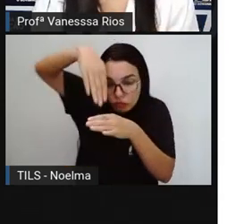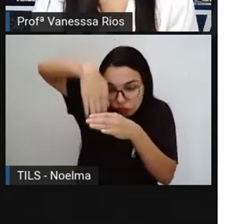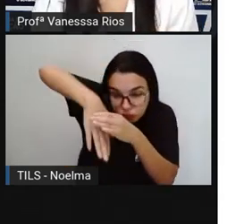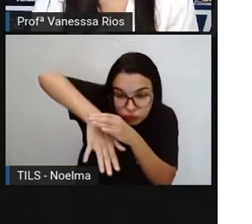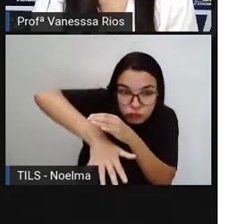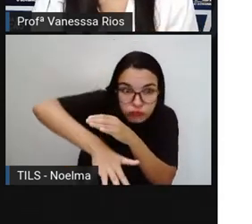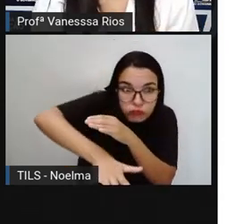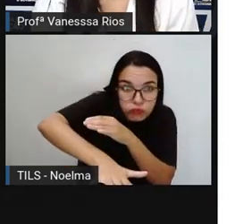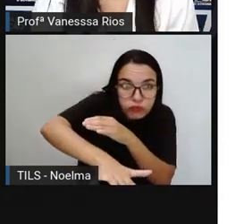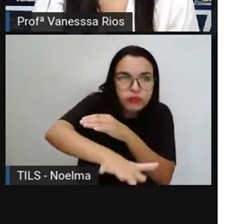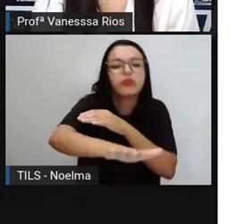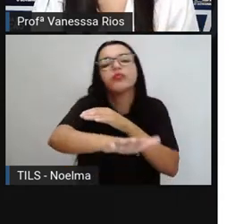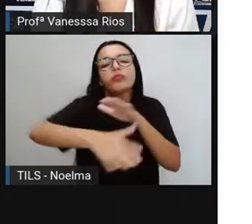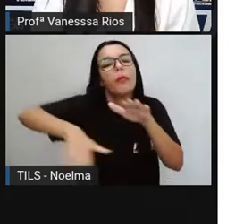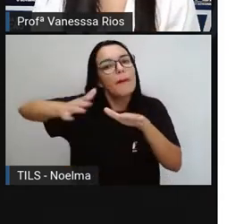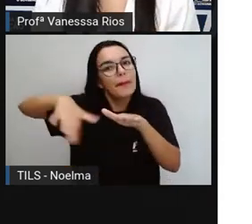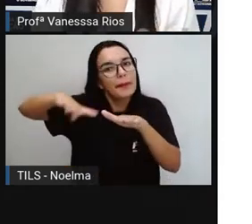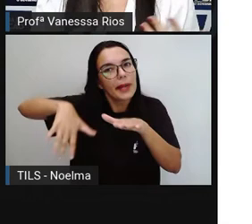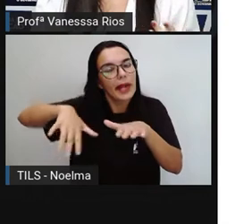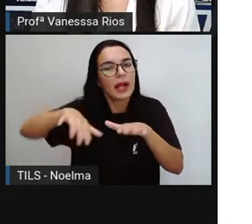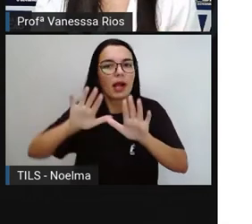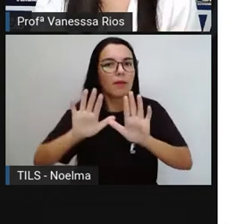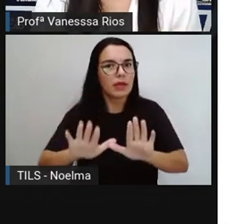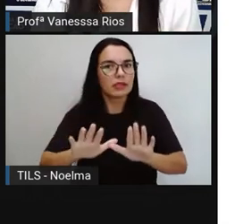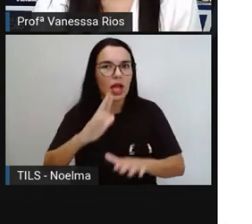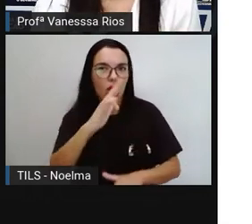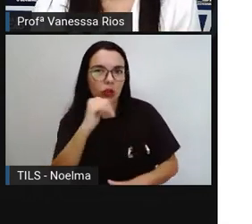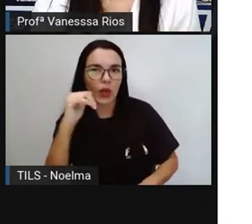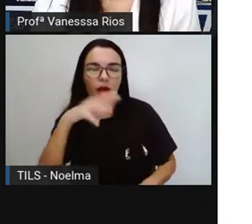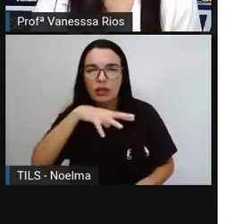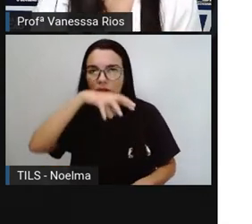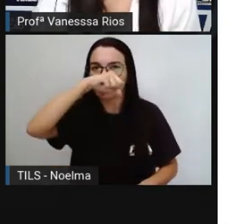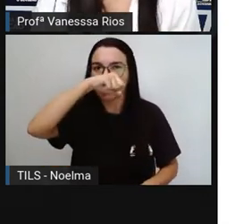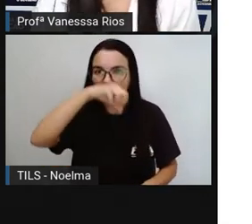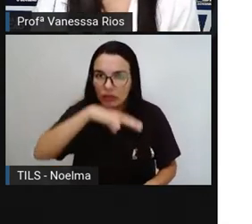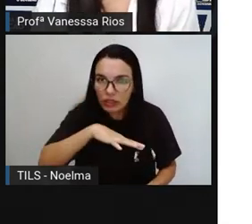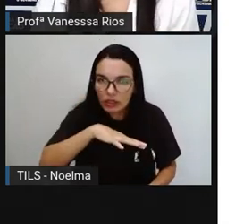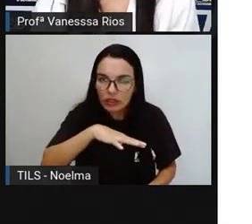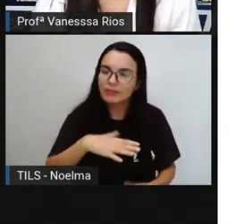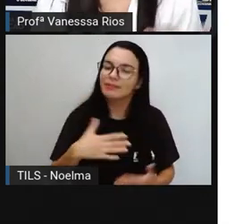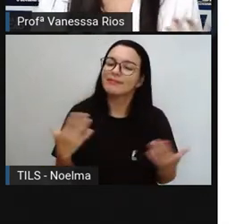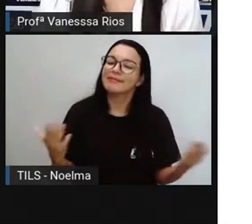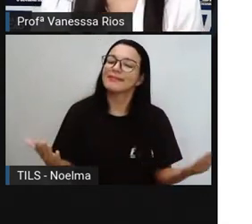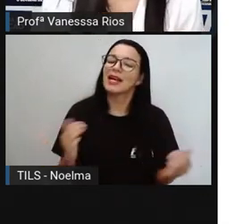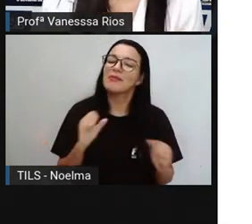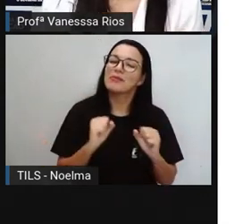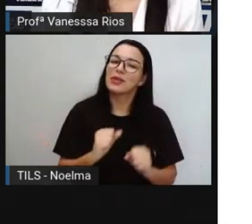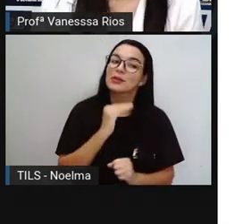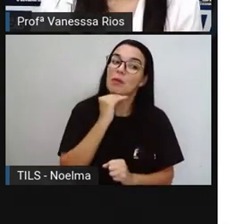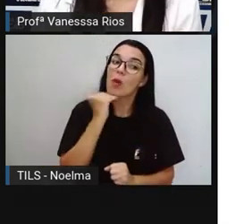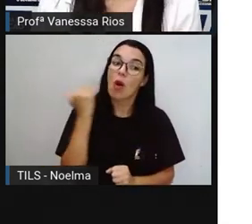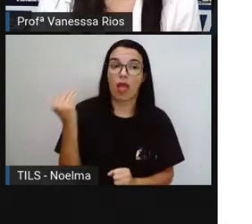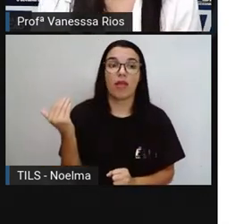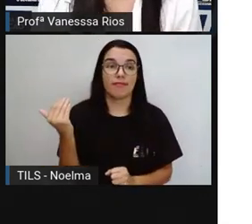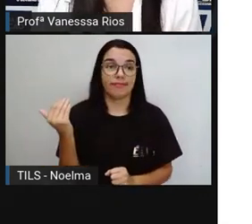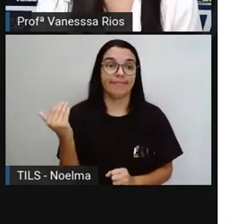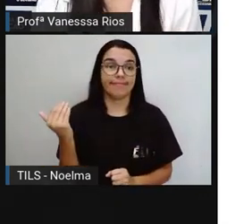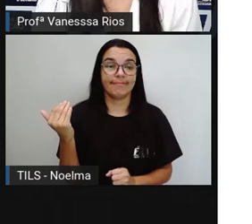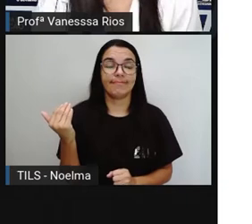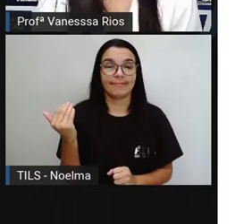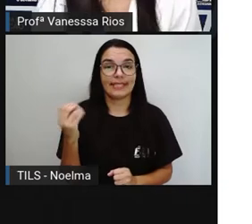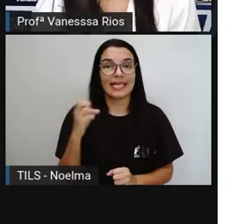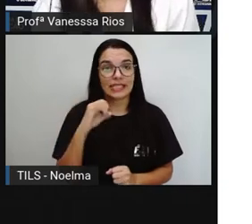nessa situação. Mas ficar sem respirar é algo aí que pode provocar até a morte, né? Quando